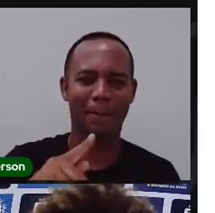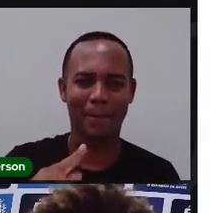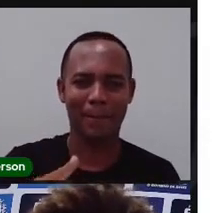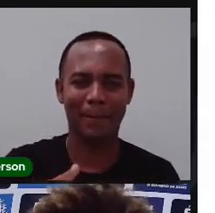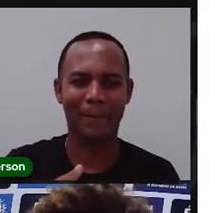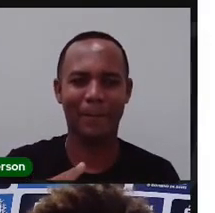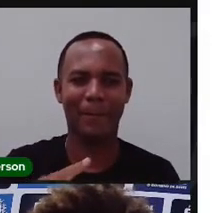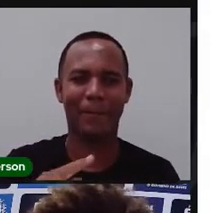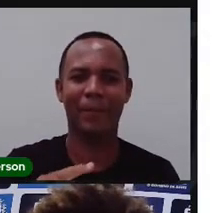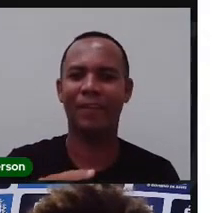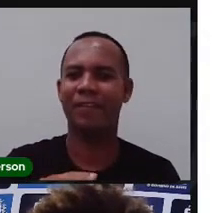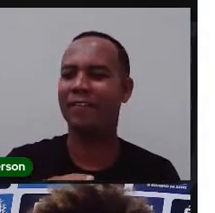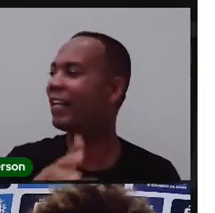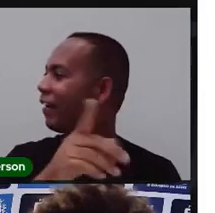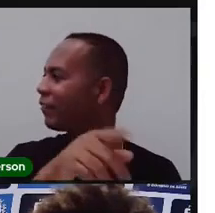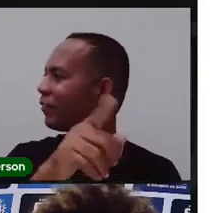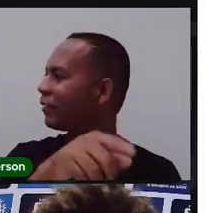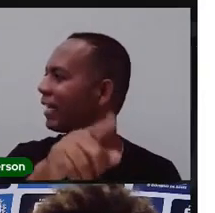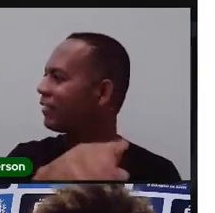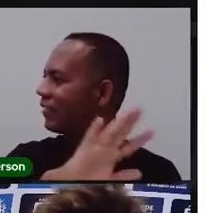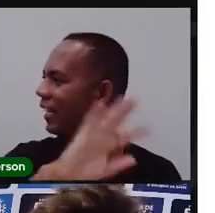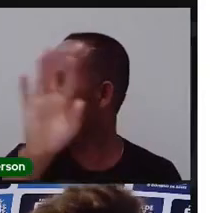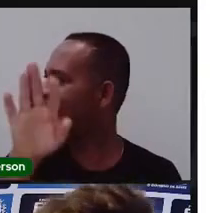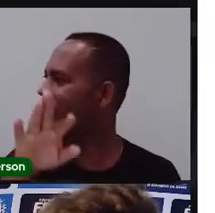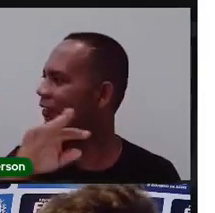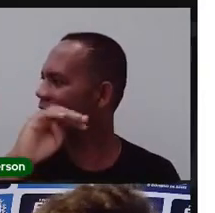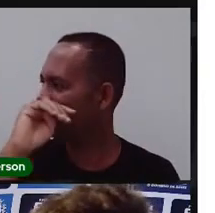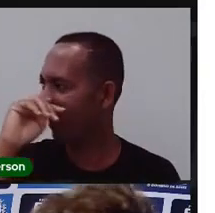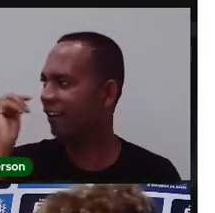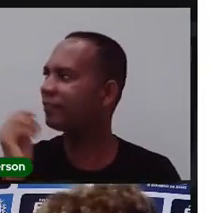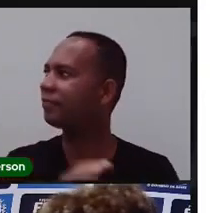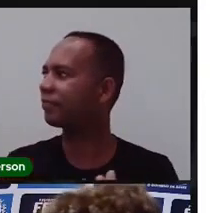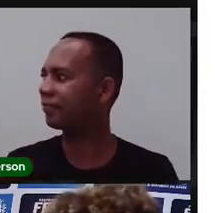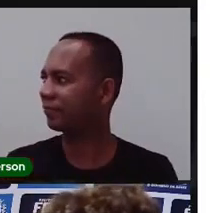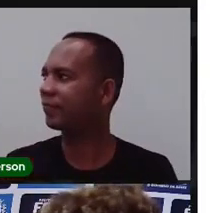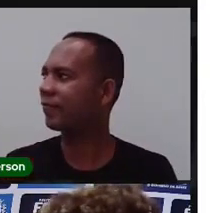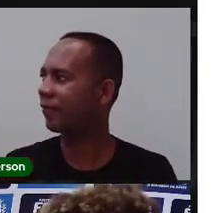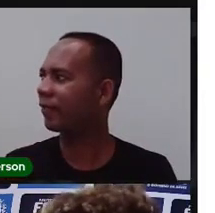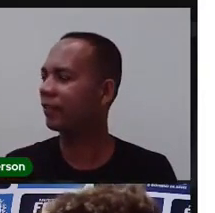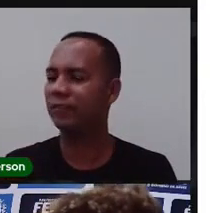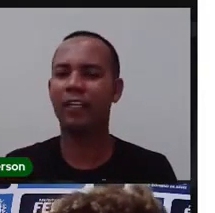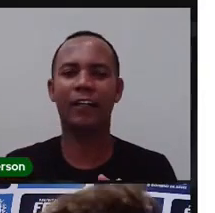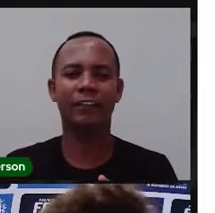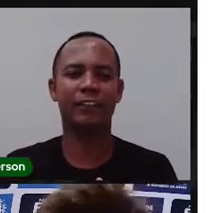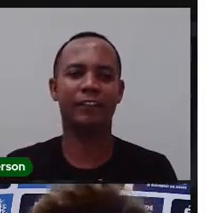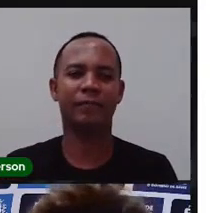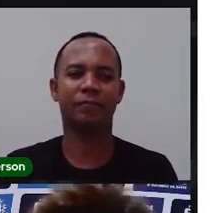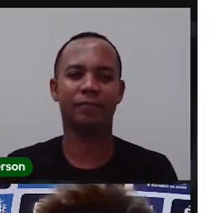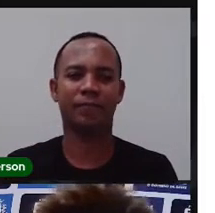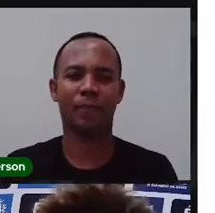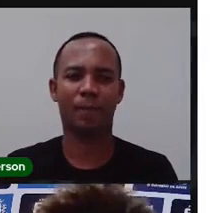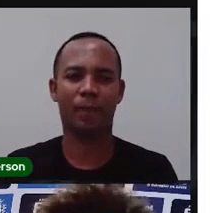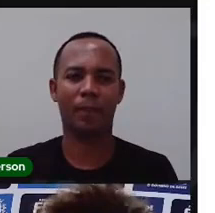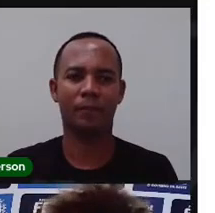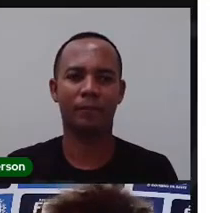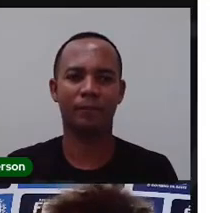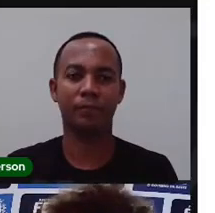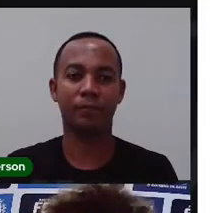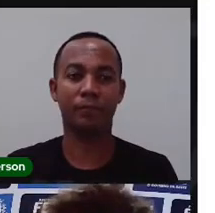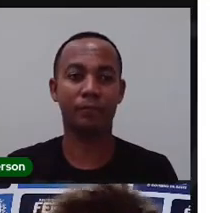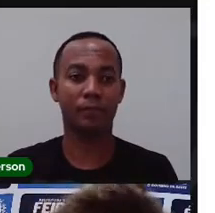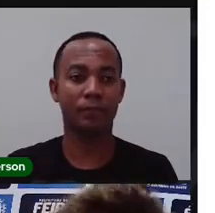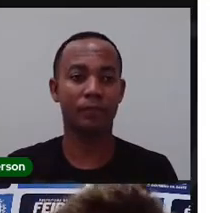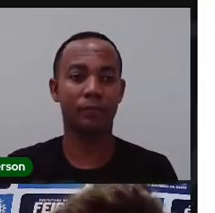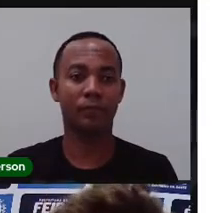Vou voltar daqui, desse slide. Não, a gente volta do início, porque para ele cortar fica melhor, para não ficar vários trechos. Bom,